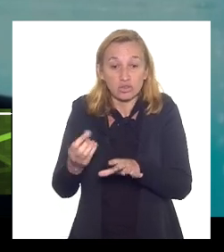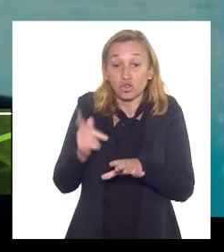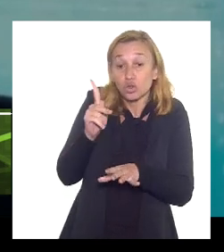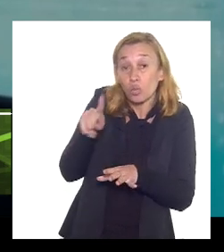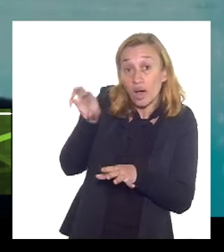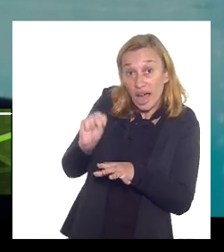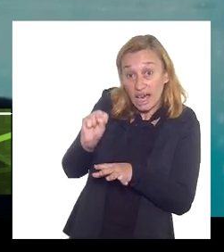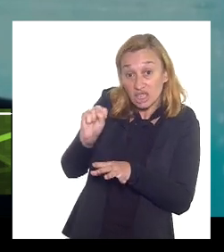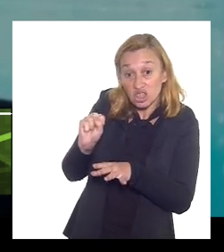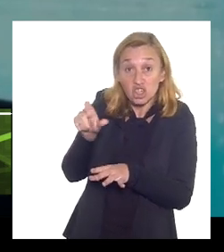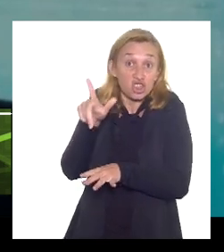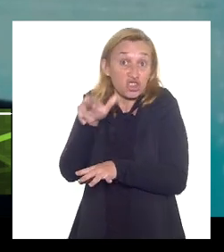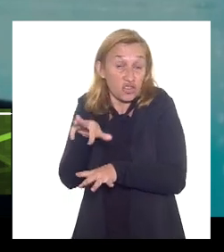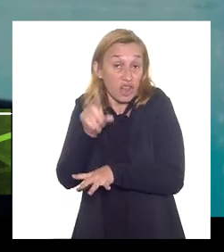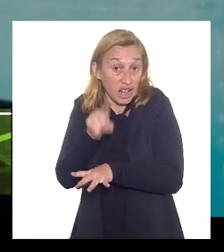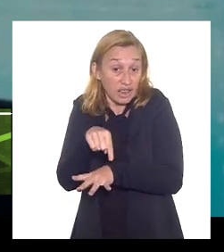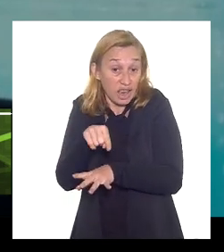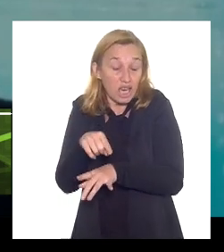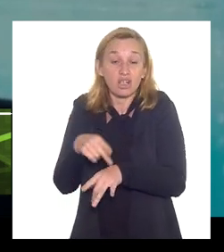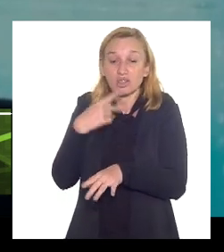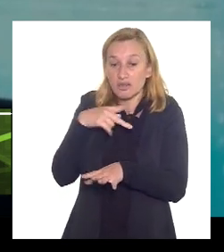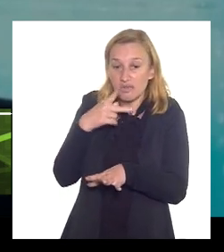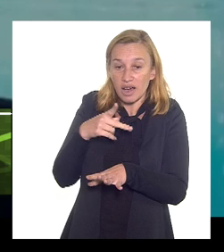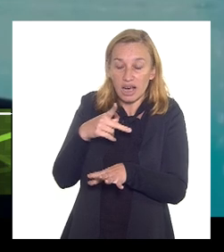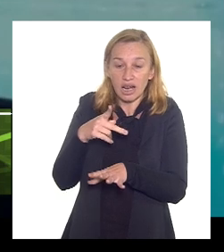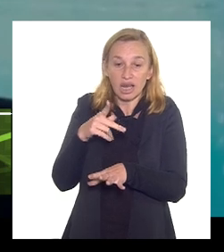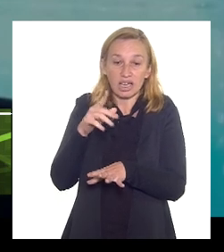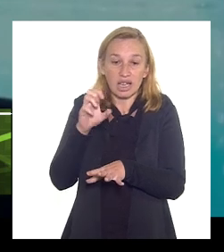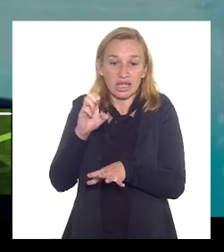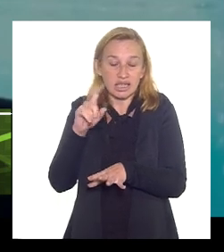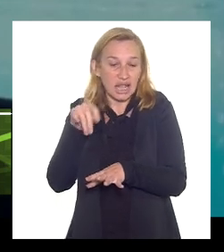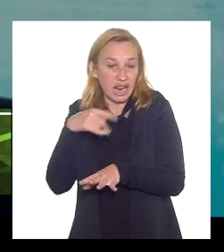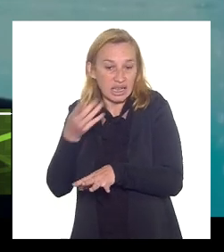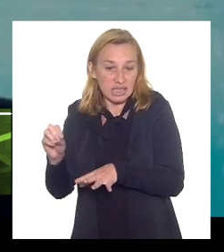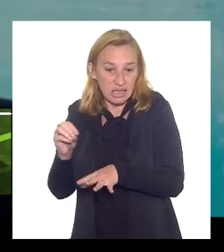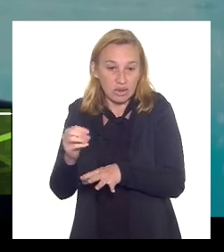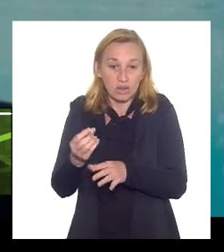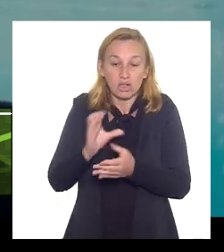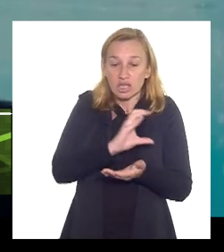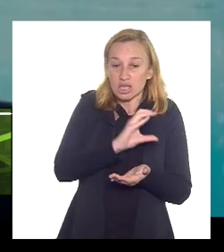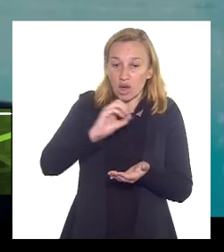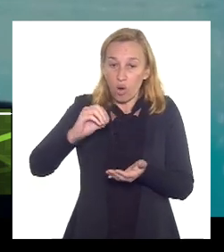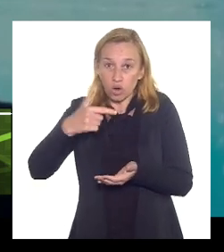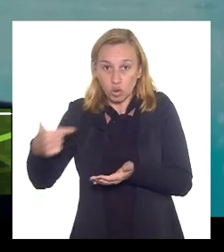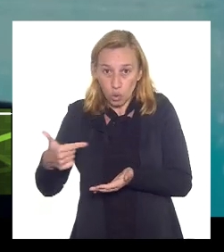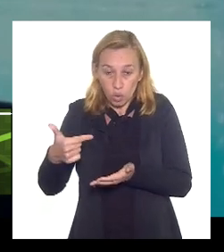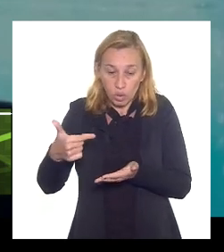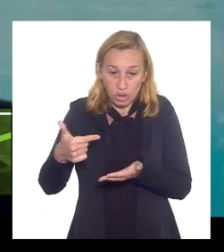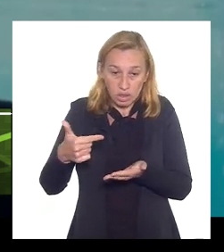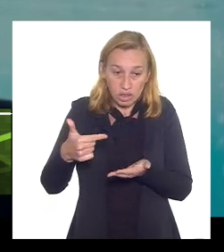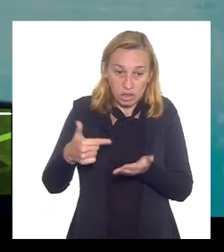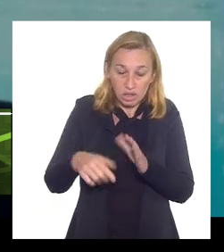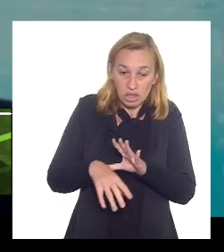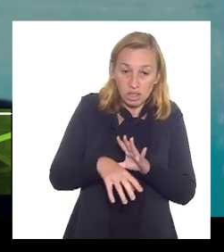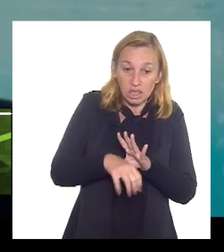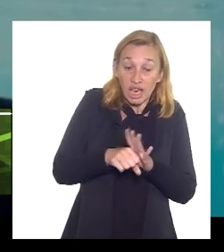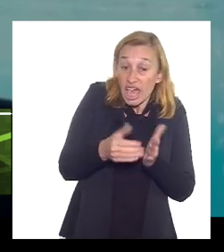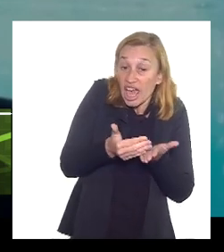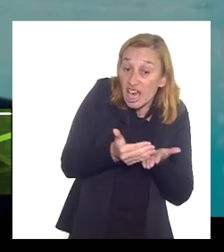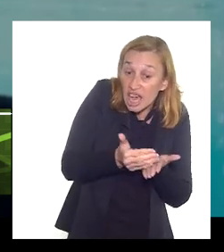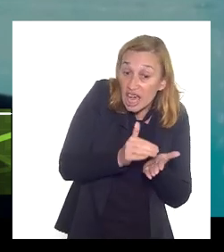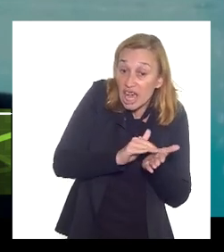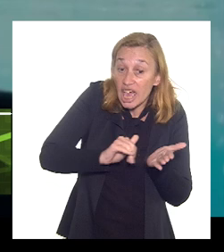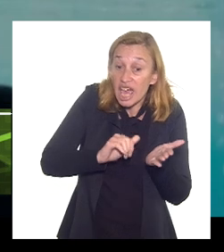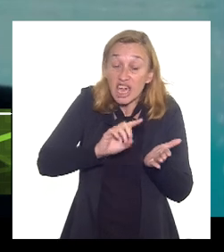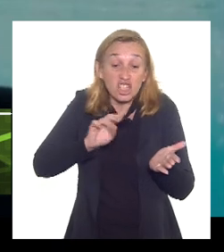diferente quando a gente fala por exemplo uma instalação para produzir gás com CO2 a instalação é completamente diferente de uma